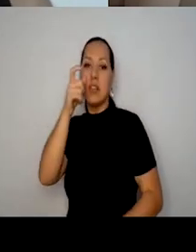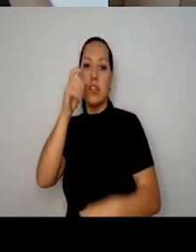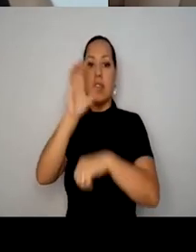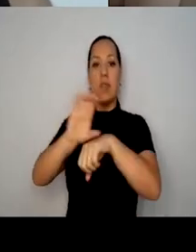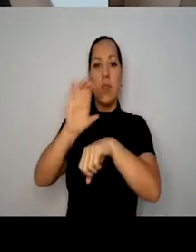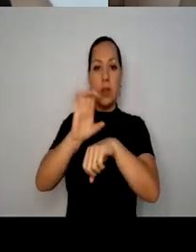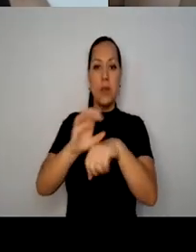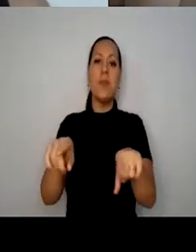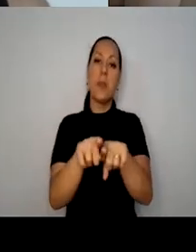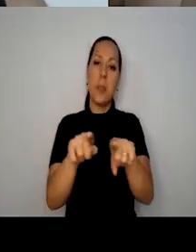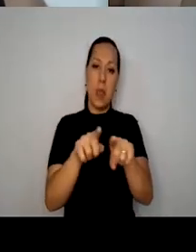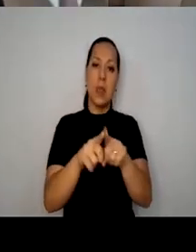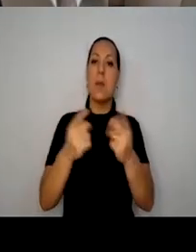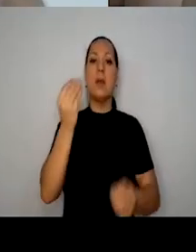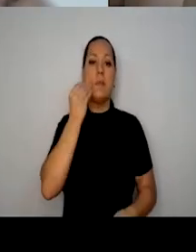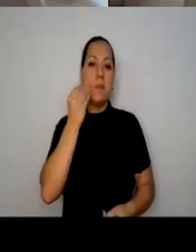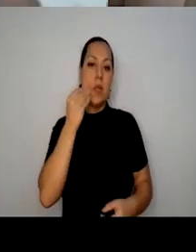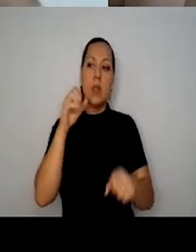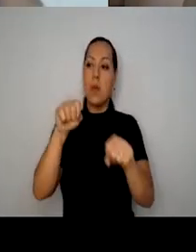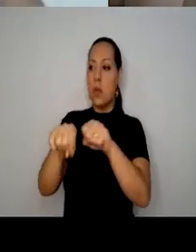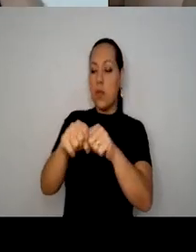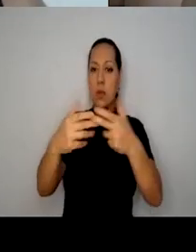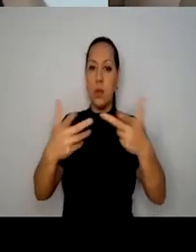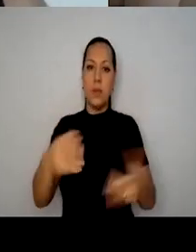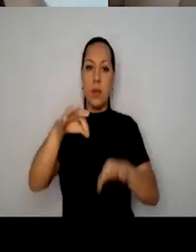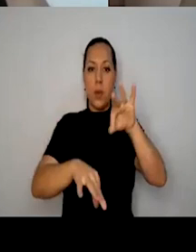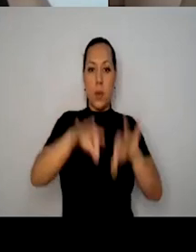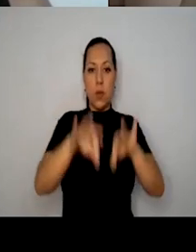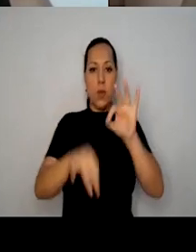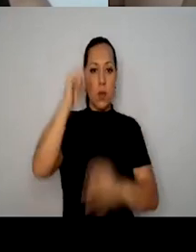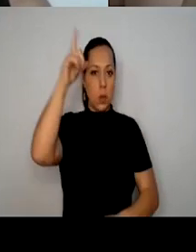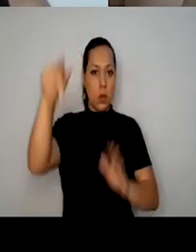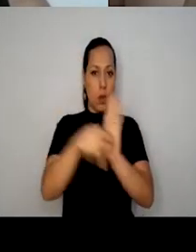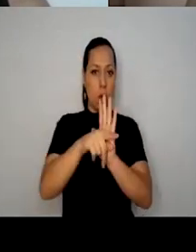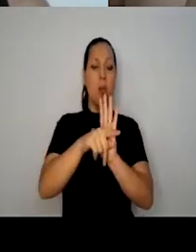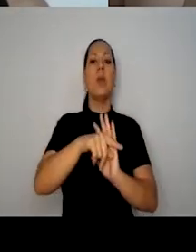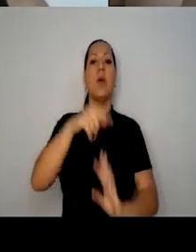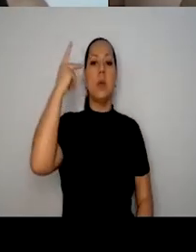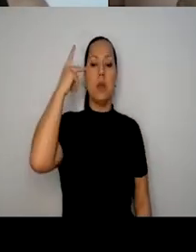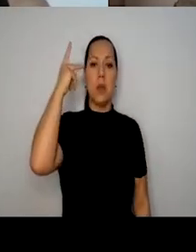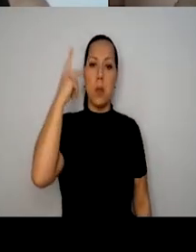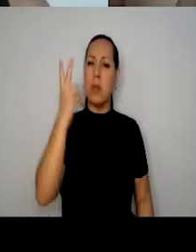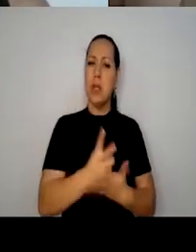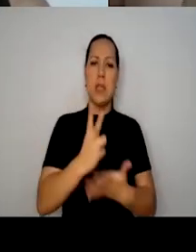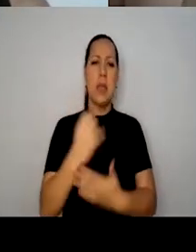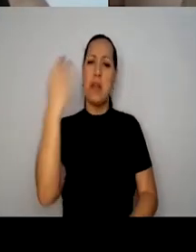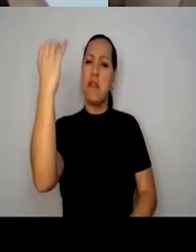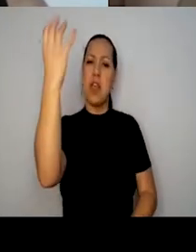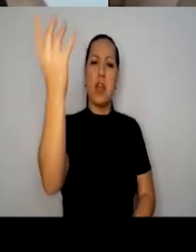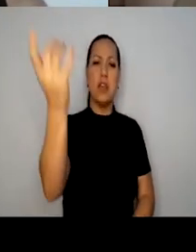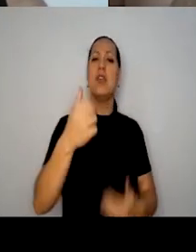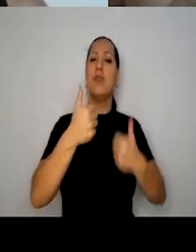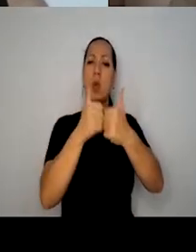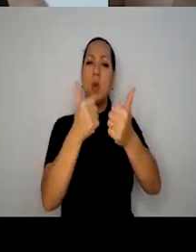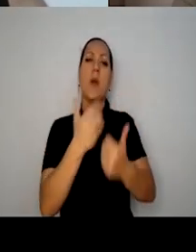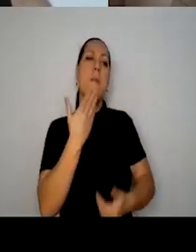também buscamos algumas formações dentro das oficinas culturais do estado de São Paulo, sempre assim viajando, passando chapéu em ônibus,